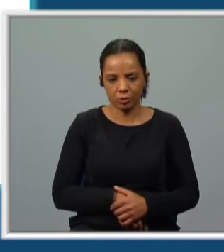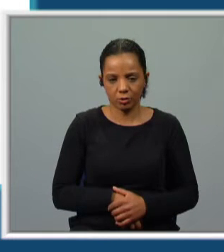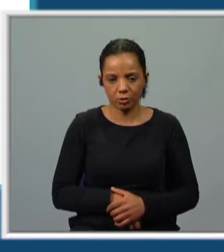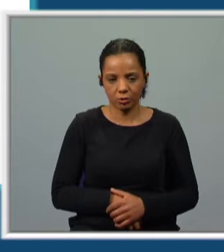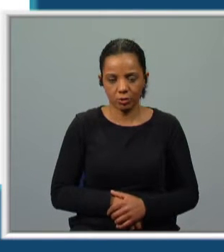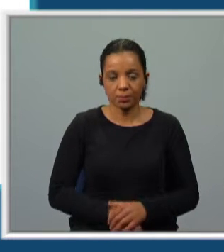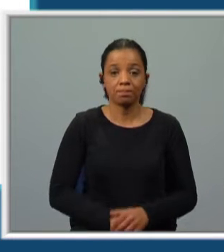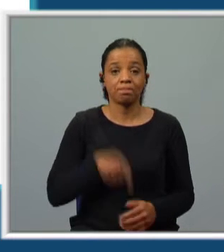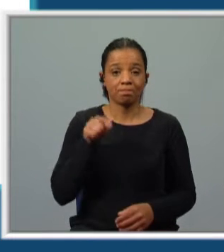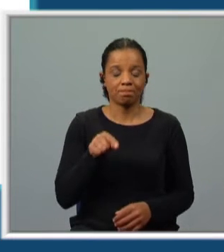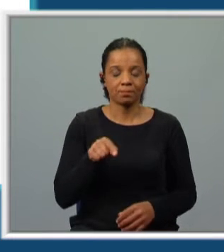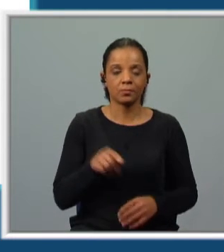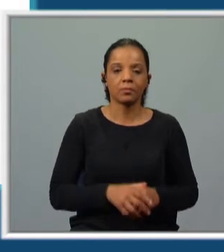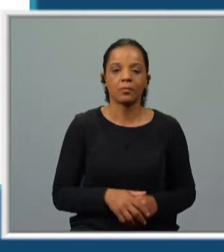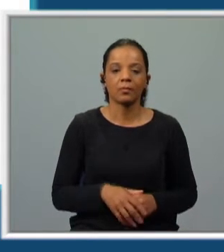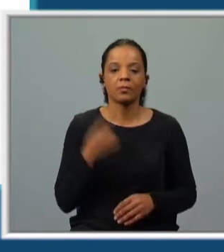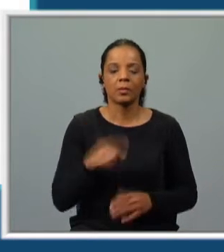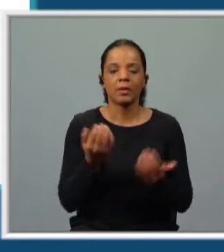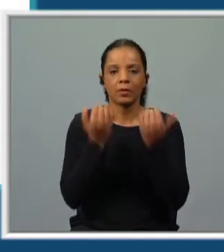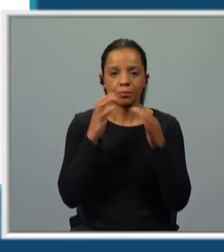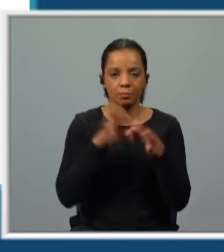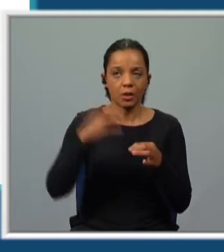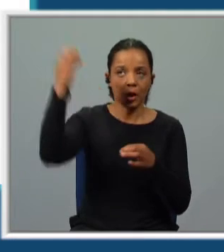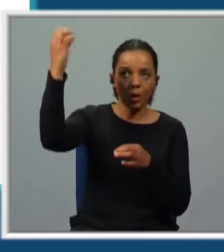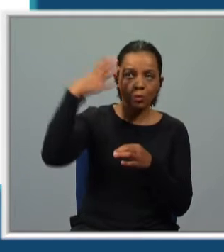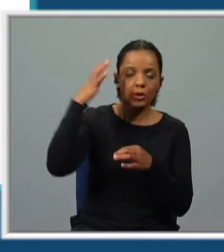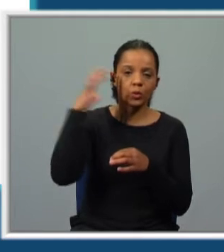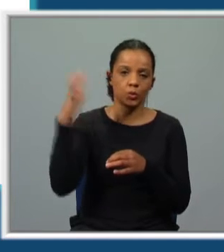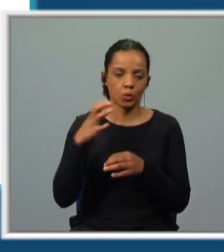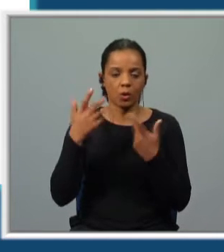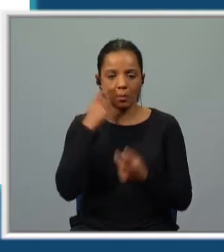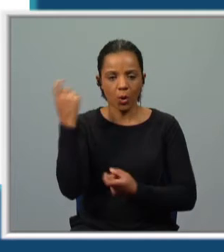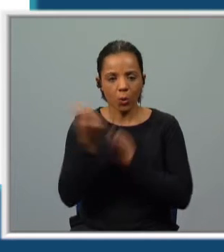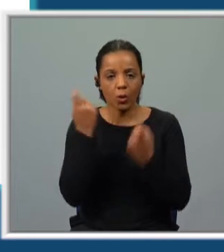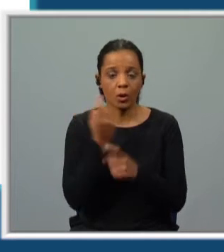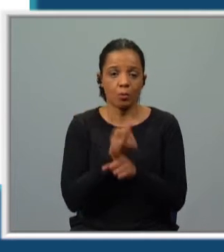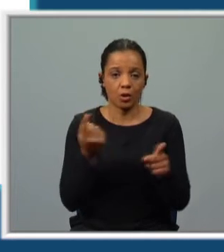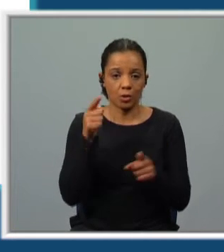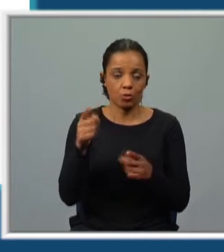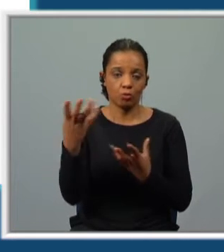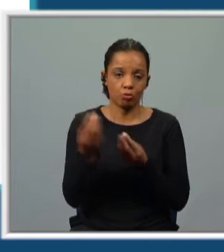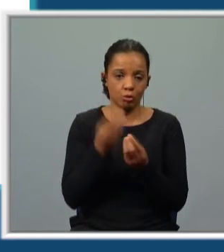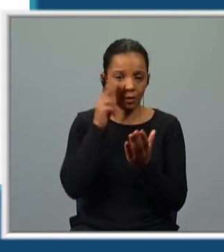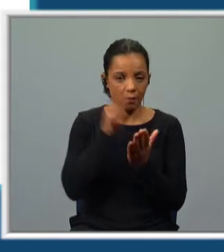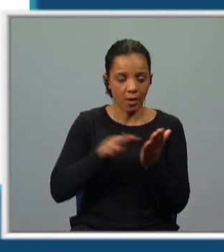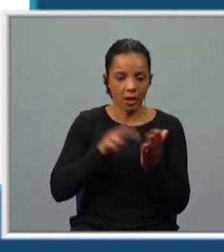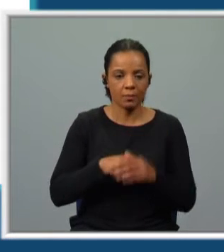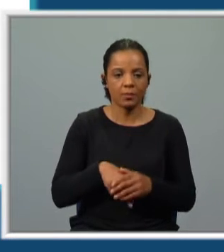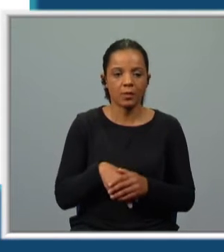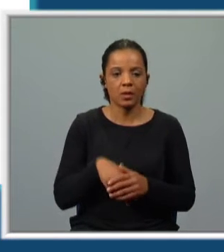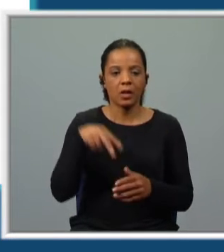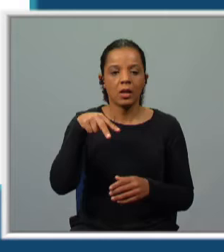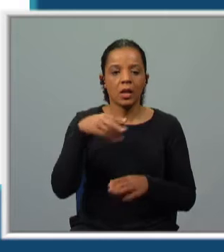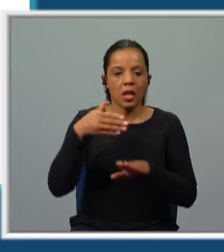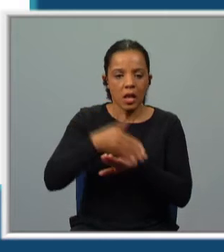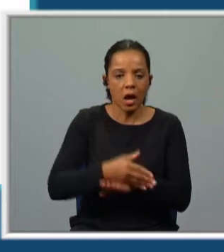E nesta Didascália vamos ter indicações acerca da luz e do som. E é isso que vamos procurar agora, porque vais ler comigo. Now, da carreira da